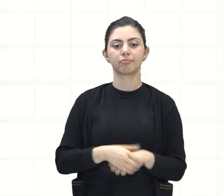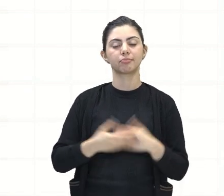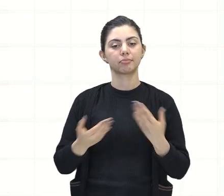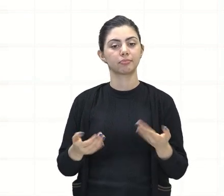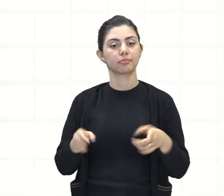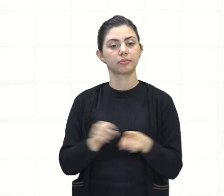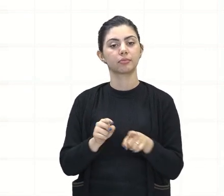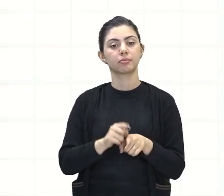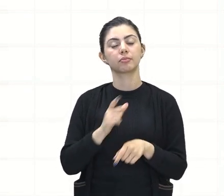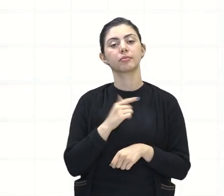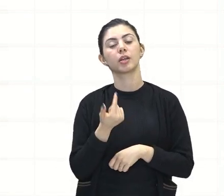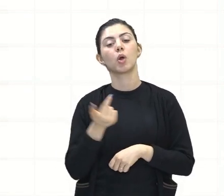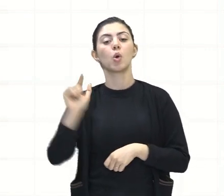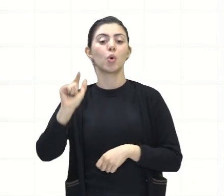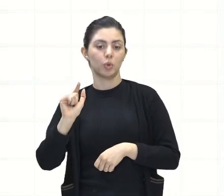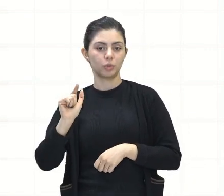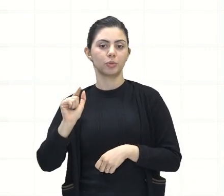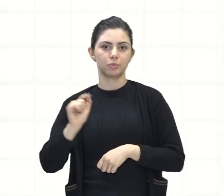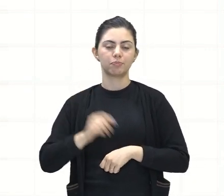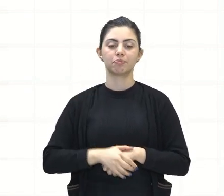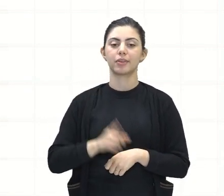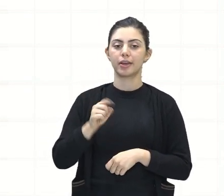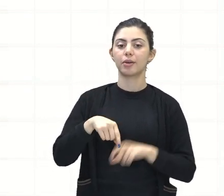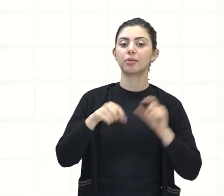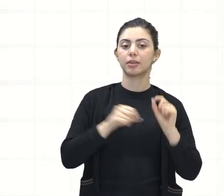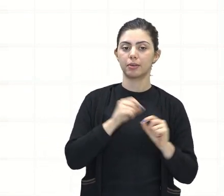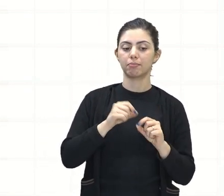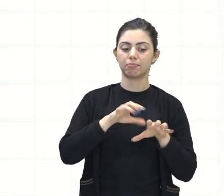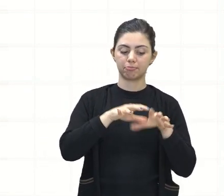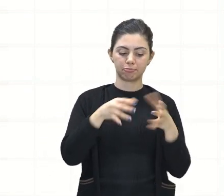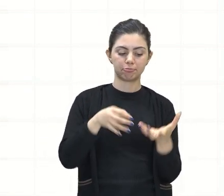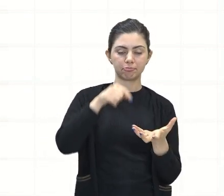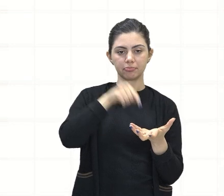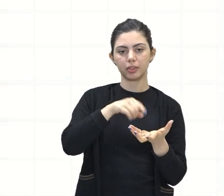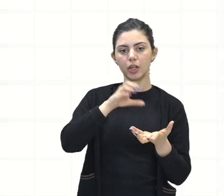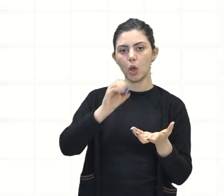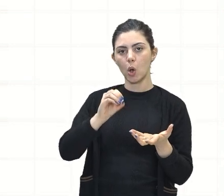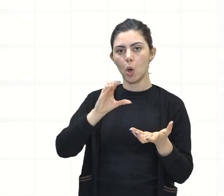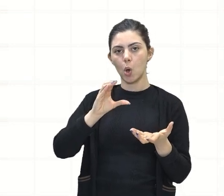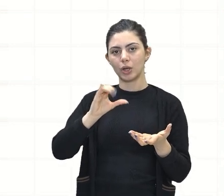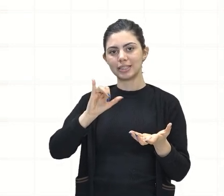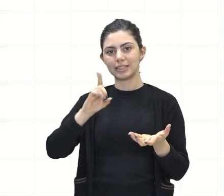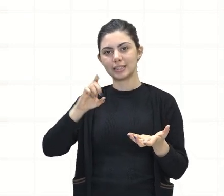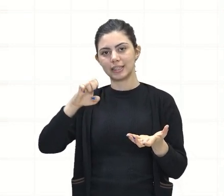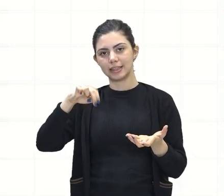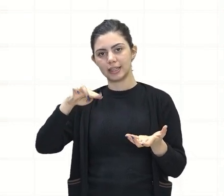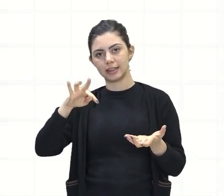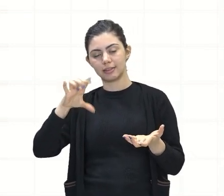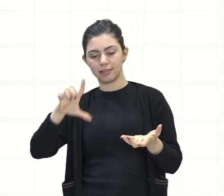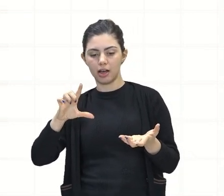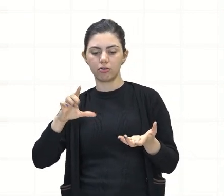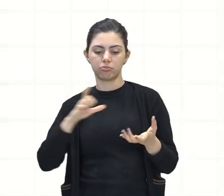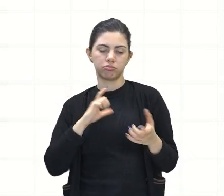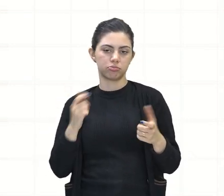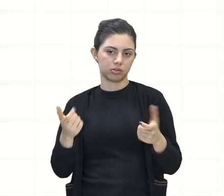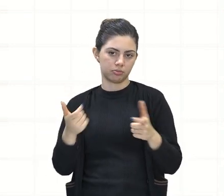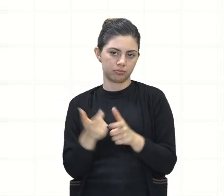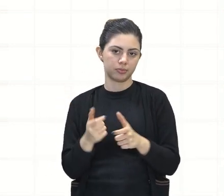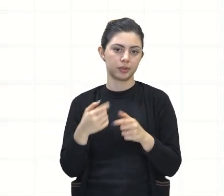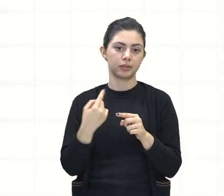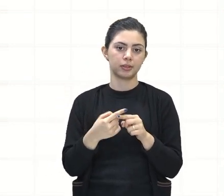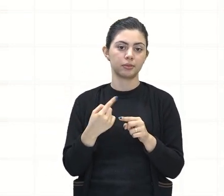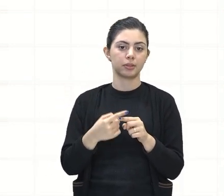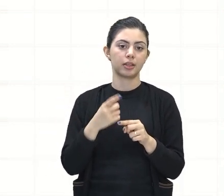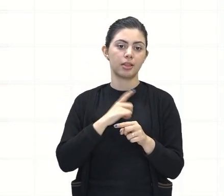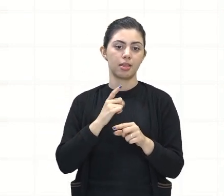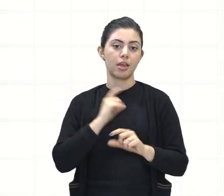tem também a Antártica Ocidental, que é aquela região com menor extensão de terra, onde estão localizadas